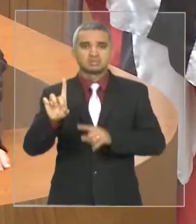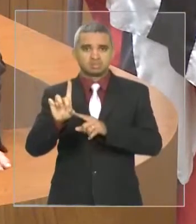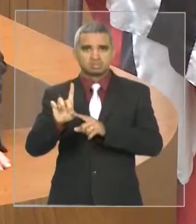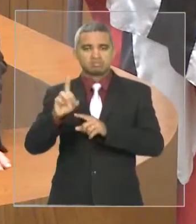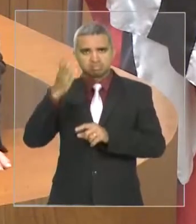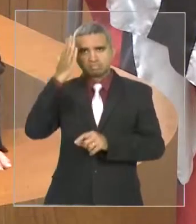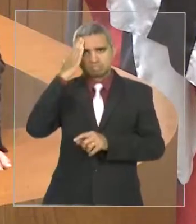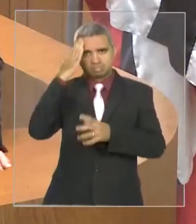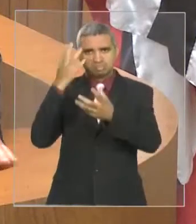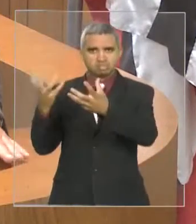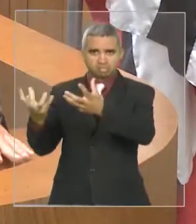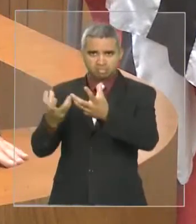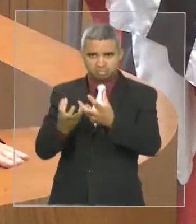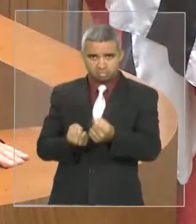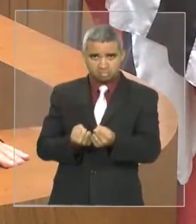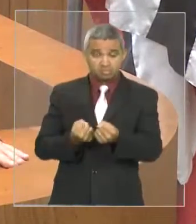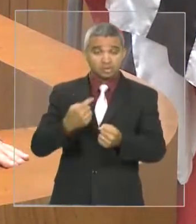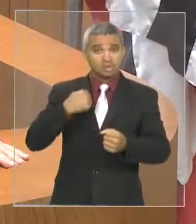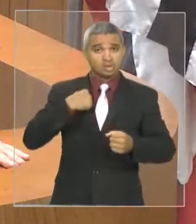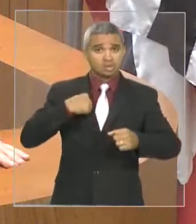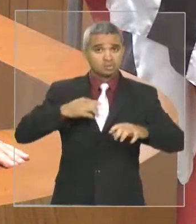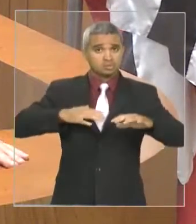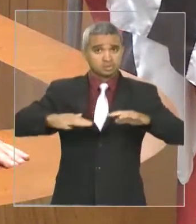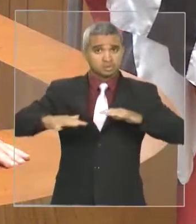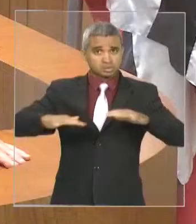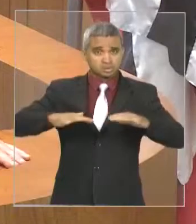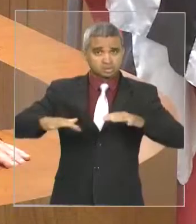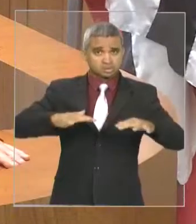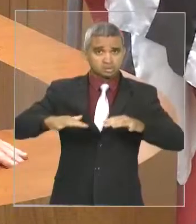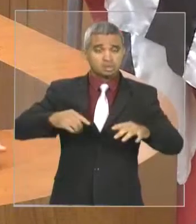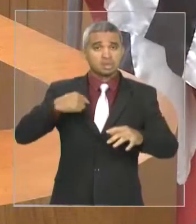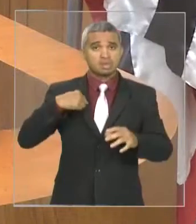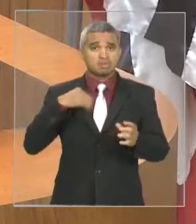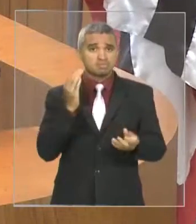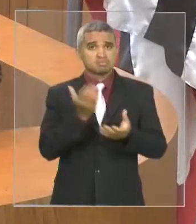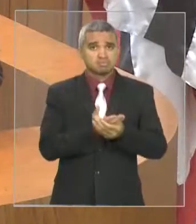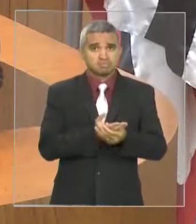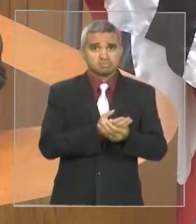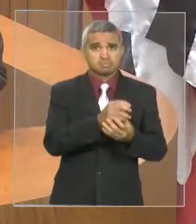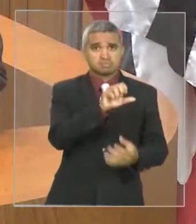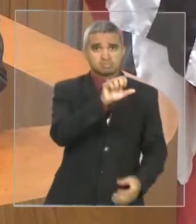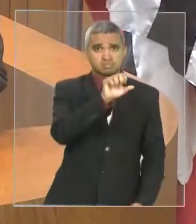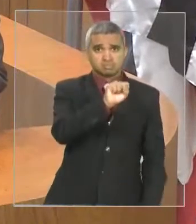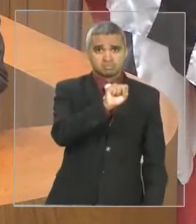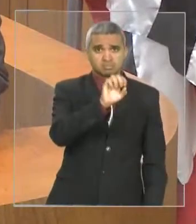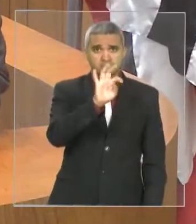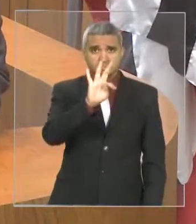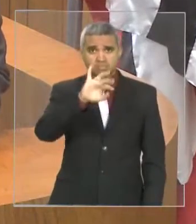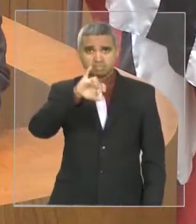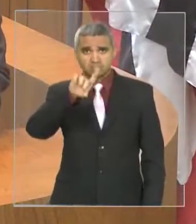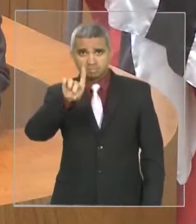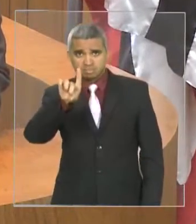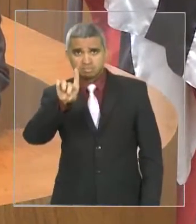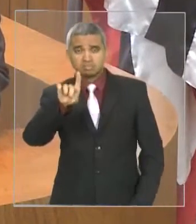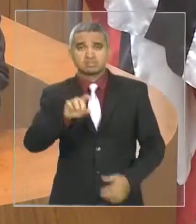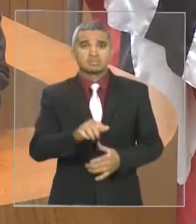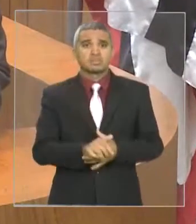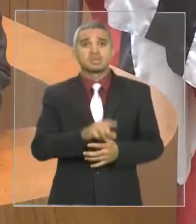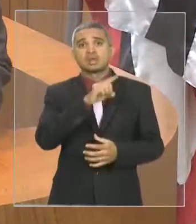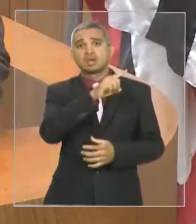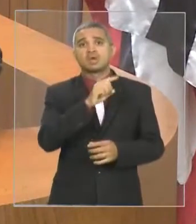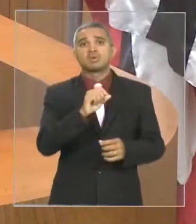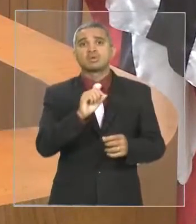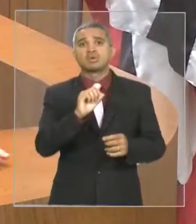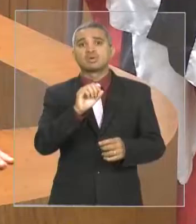presidente do Sampaio, recorri ao Superior Tribunal de Justiça Desportiva, o deputado Souza Neto, e lá o resultado foi unânimo, 4 a 0.